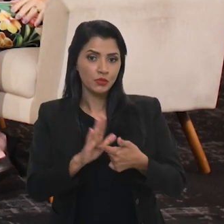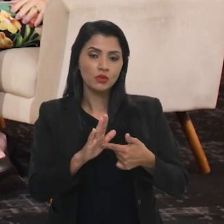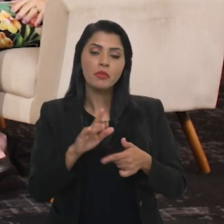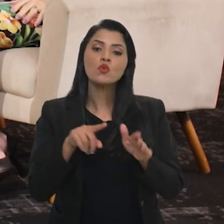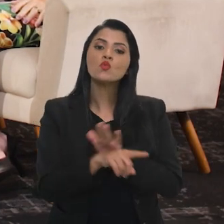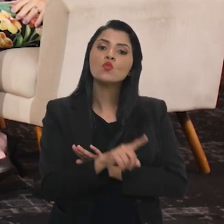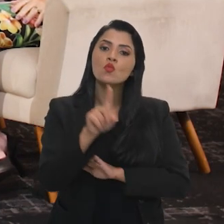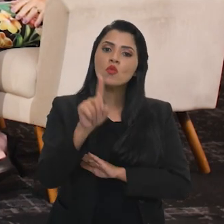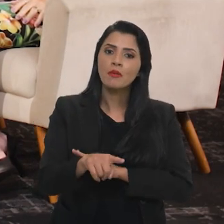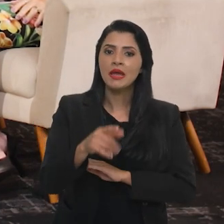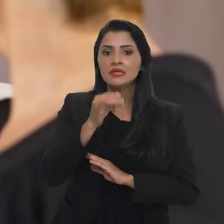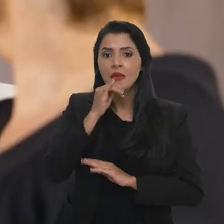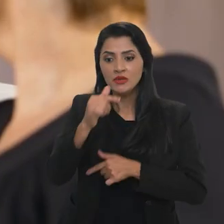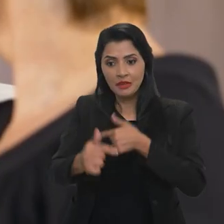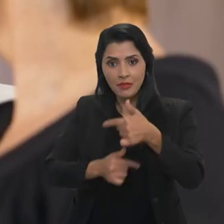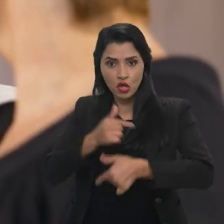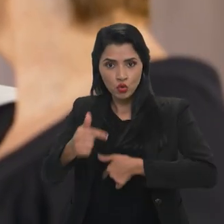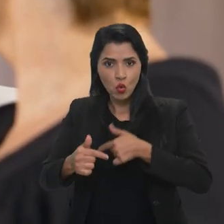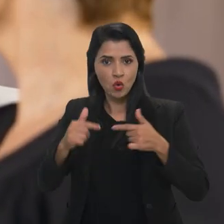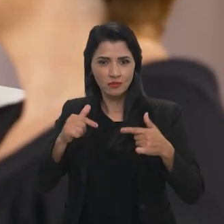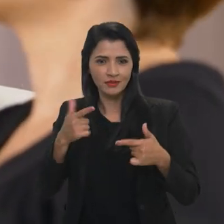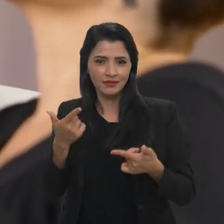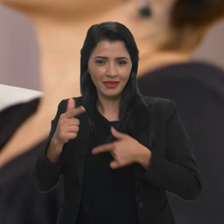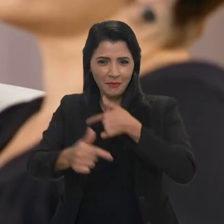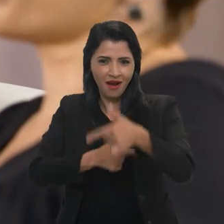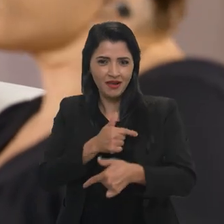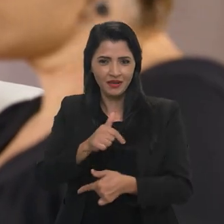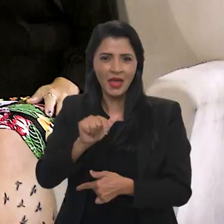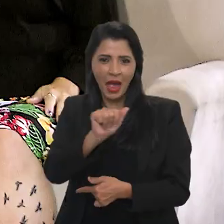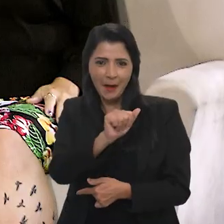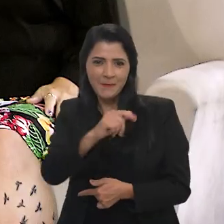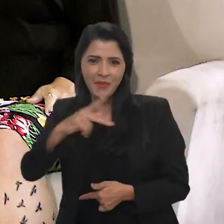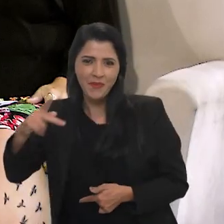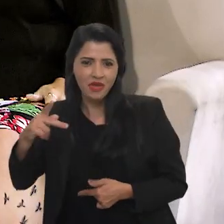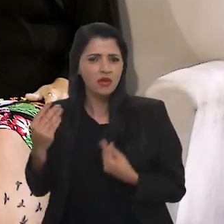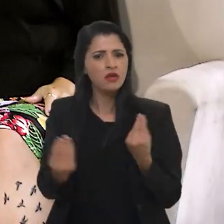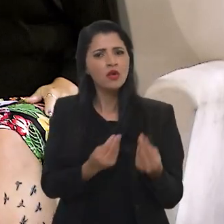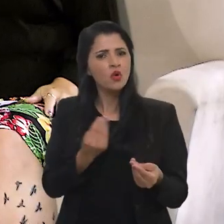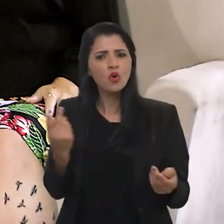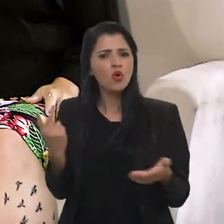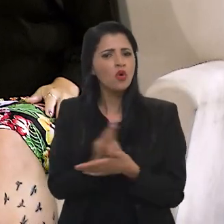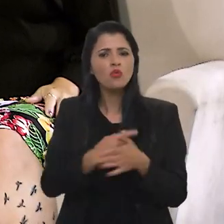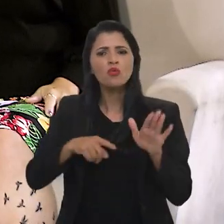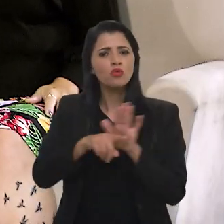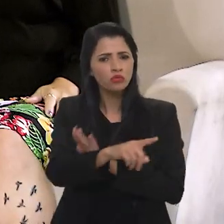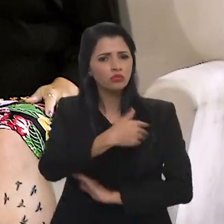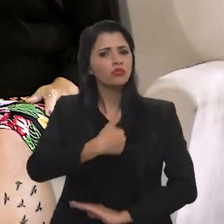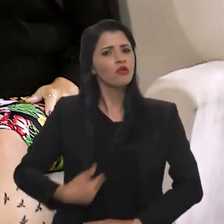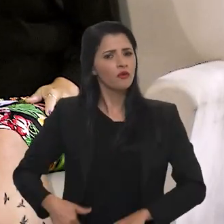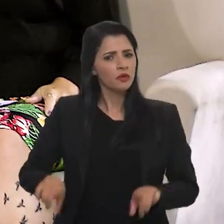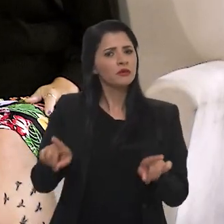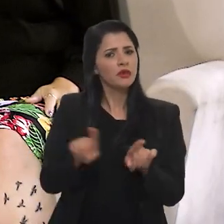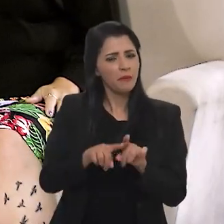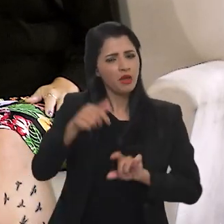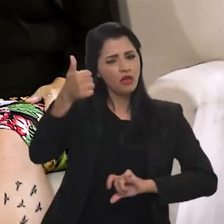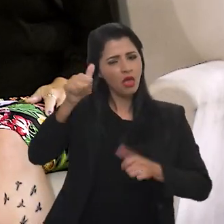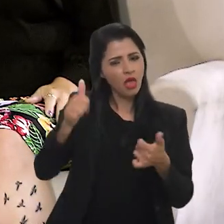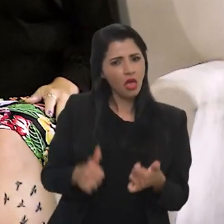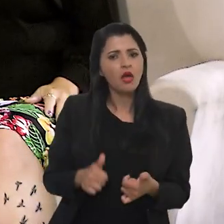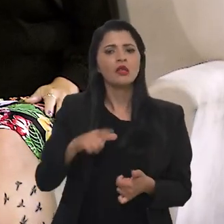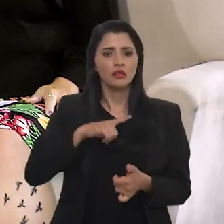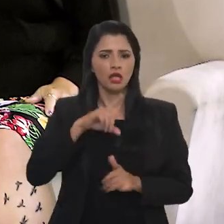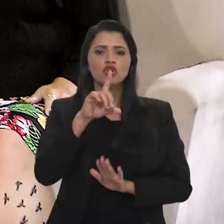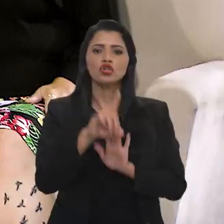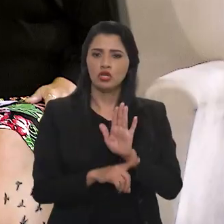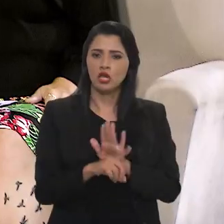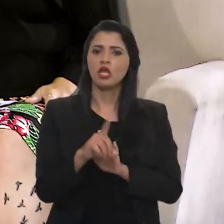questão desses trabalhadores por aplicativos, não é Carol? Quer dizer, como é que está essa questão, uma questão que o governo também está se debruçando, que também